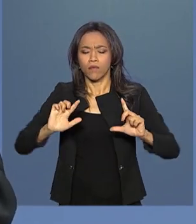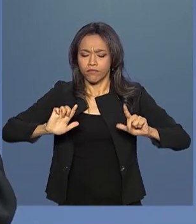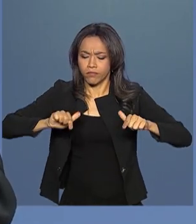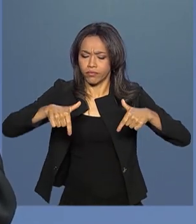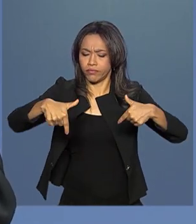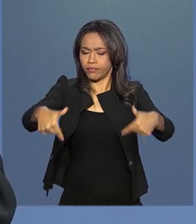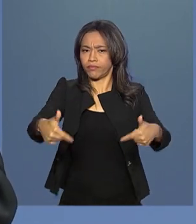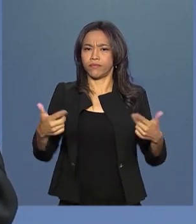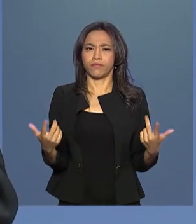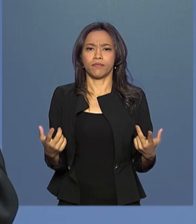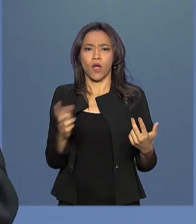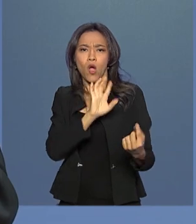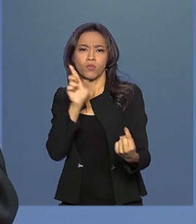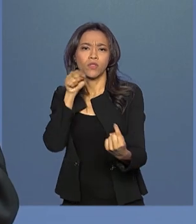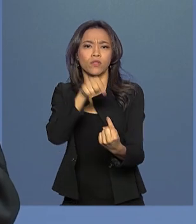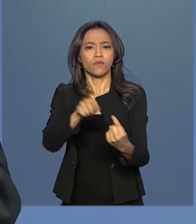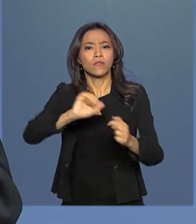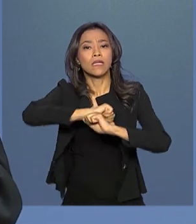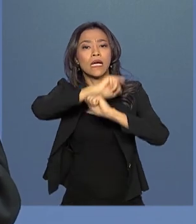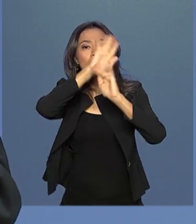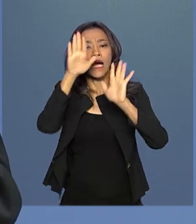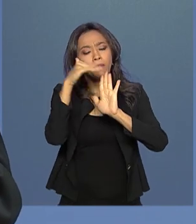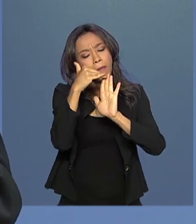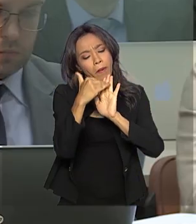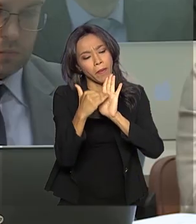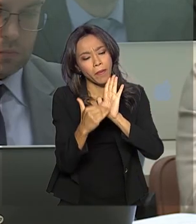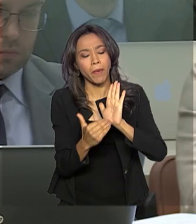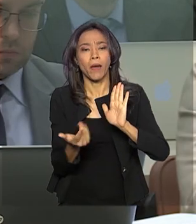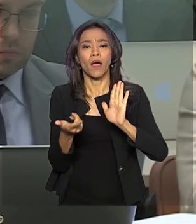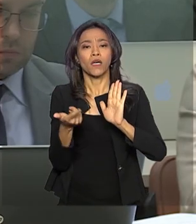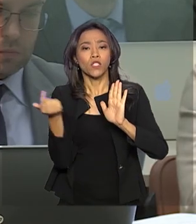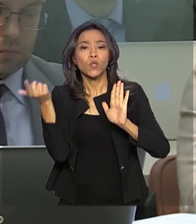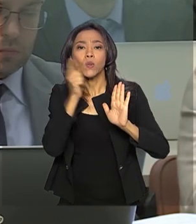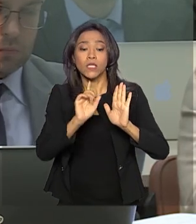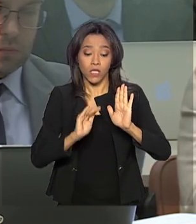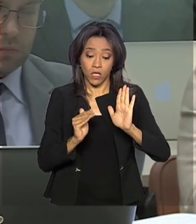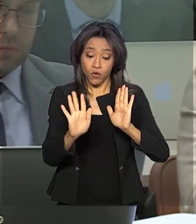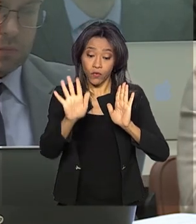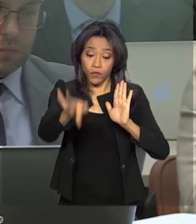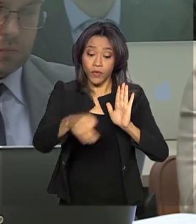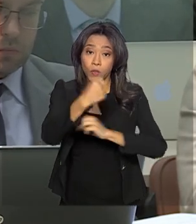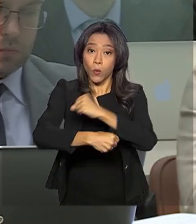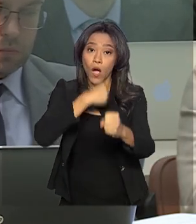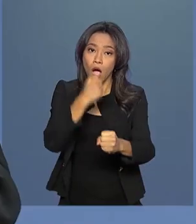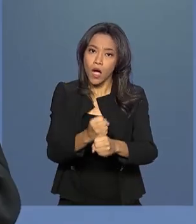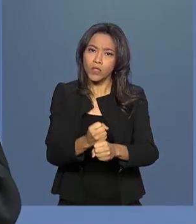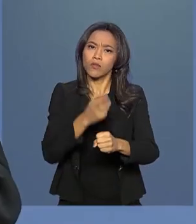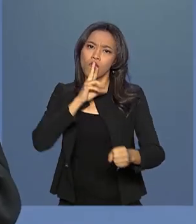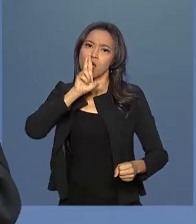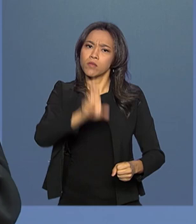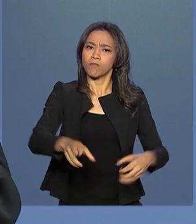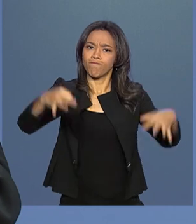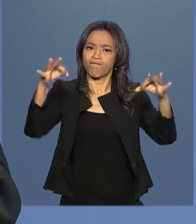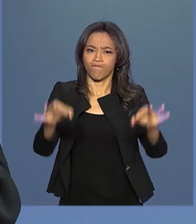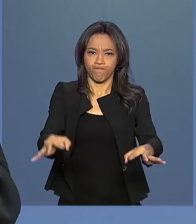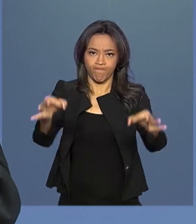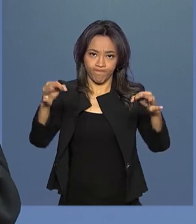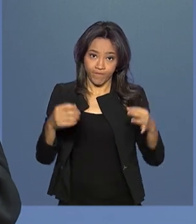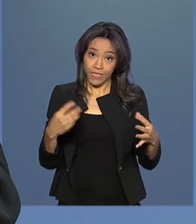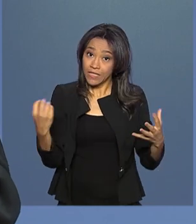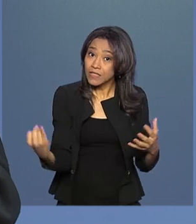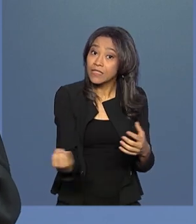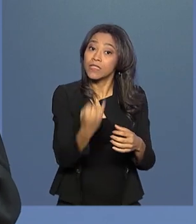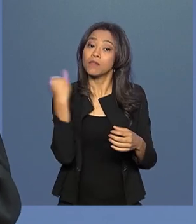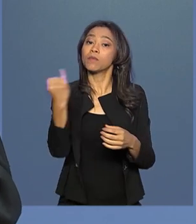propósito muito firme de chegar ao final do ano com resultados concretos, úteis à própria